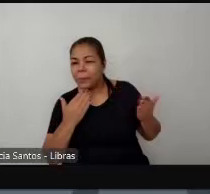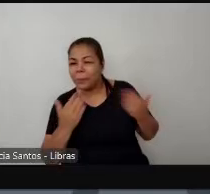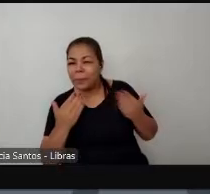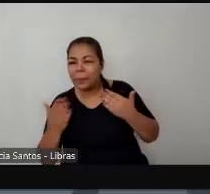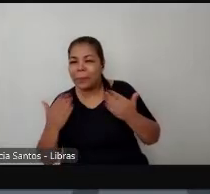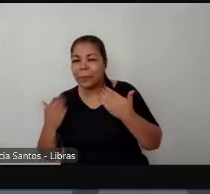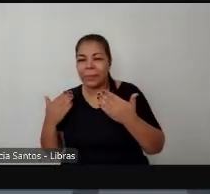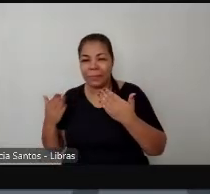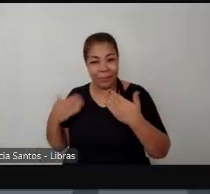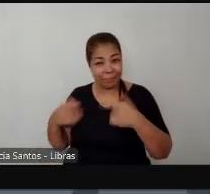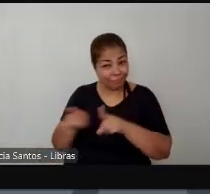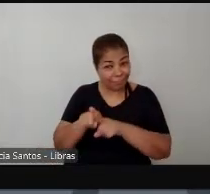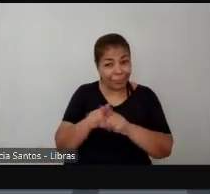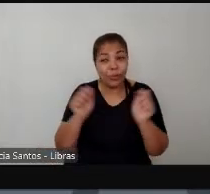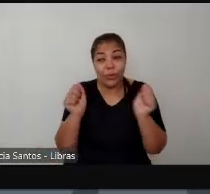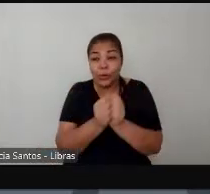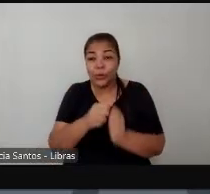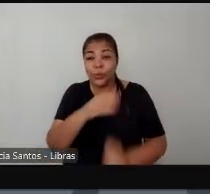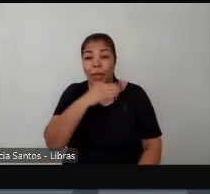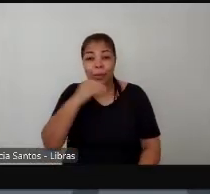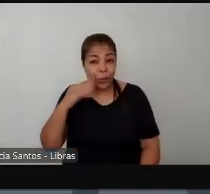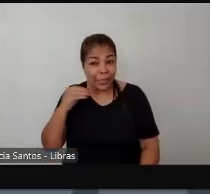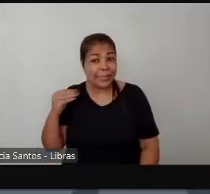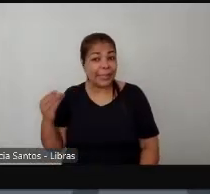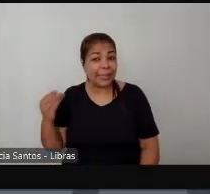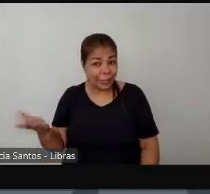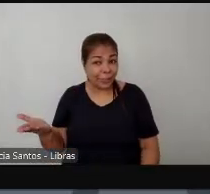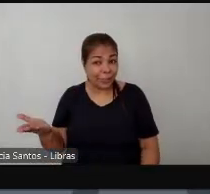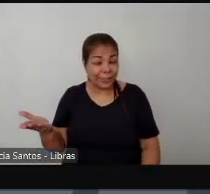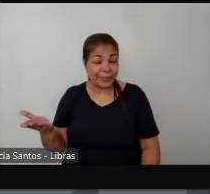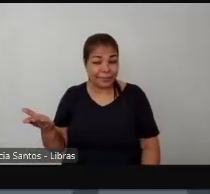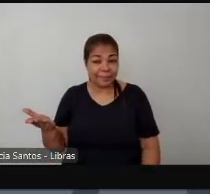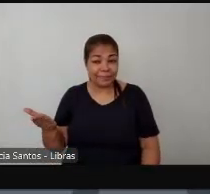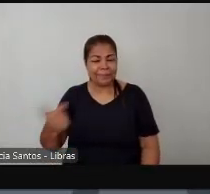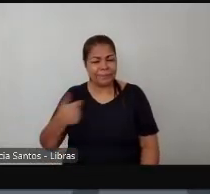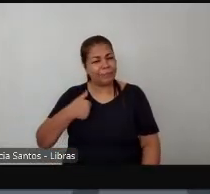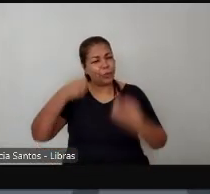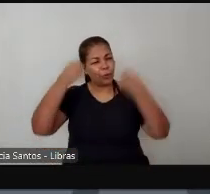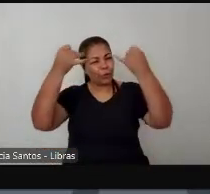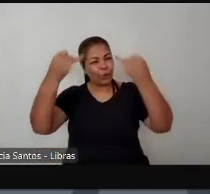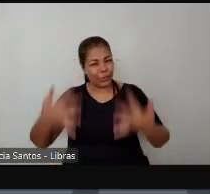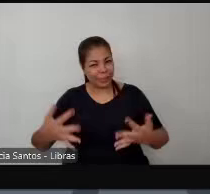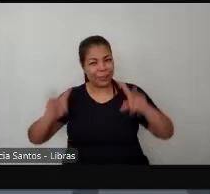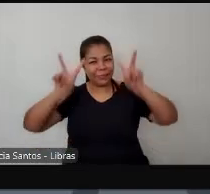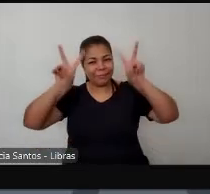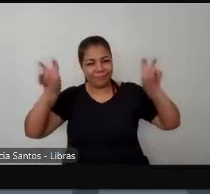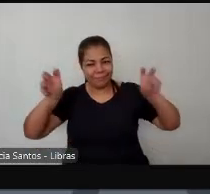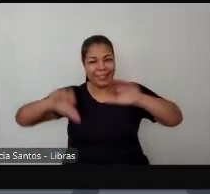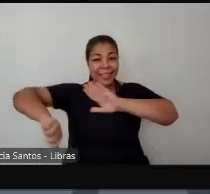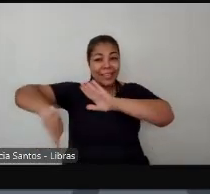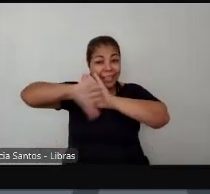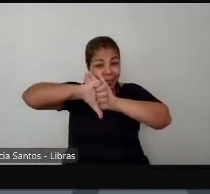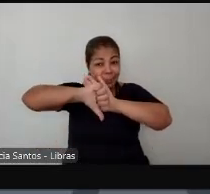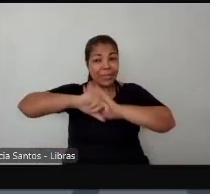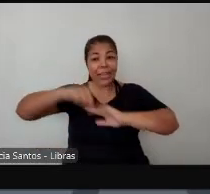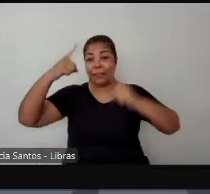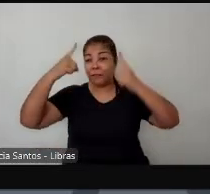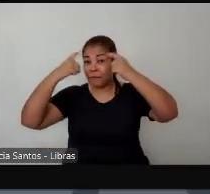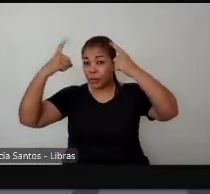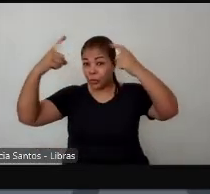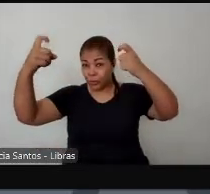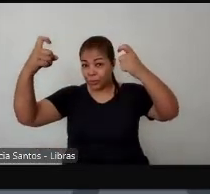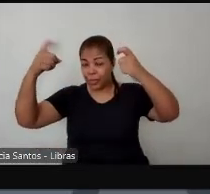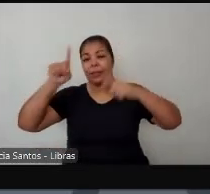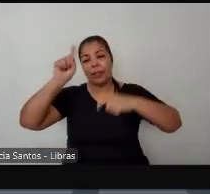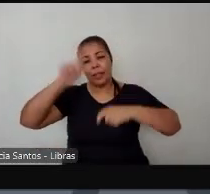um adolescente aí eu tô falando quando eu tô falando de criminalidade e de violência eu tô falando de homem né